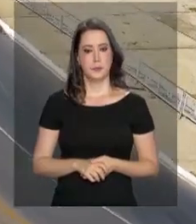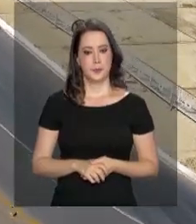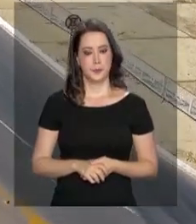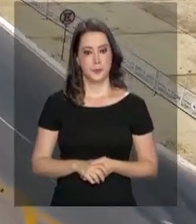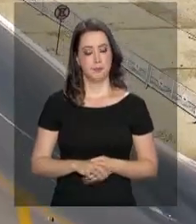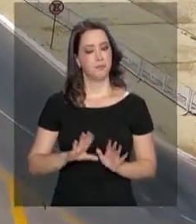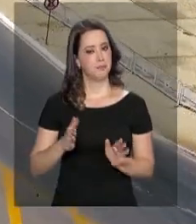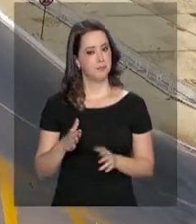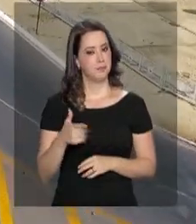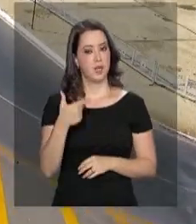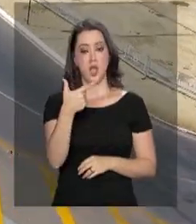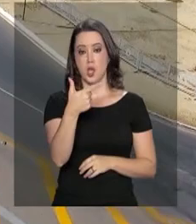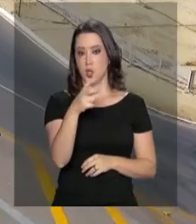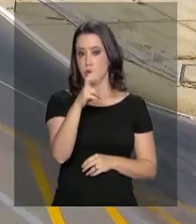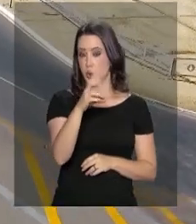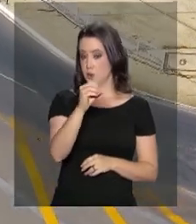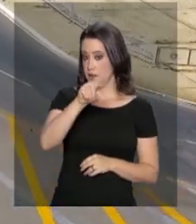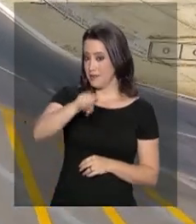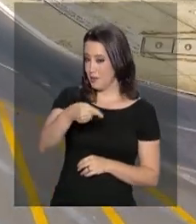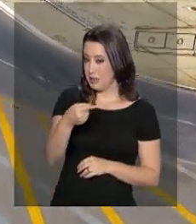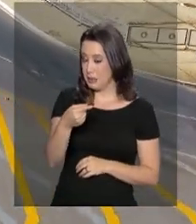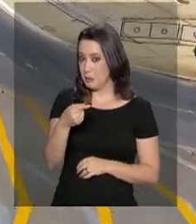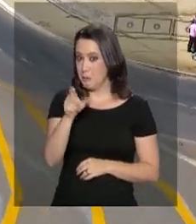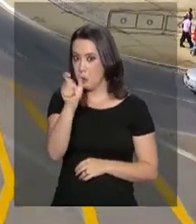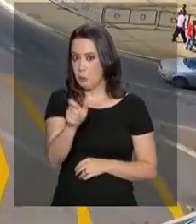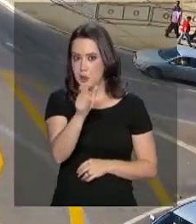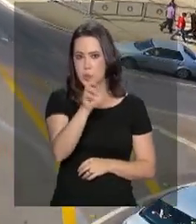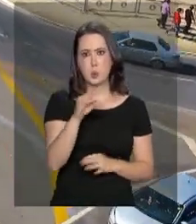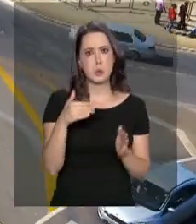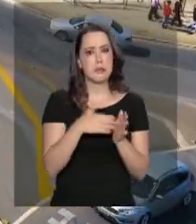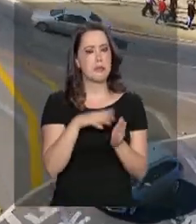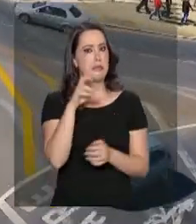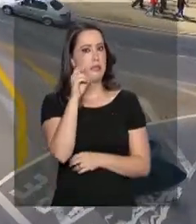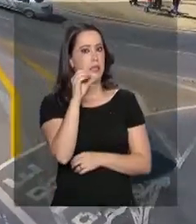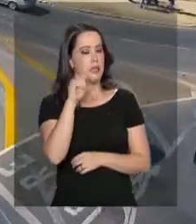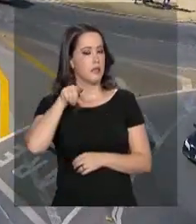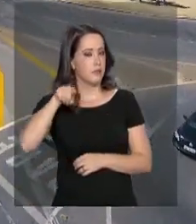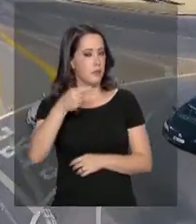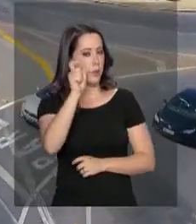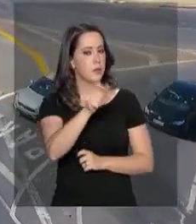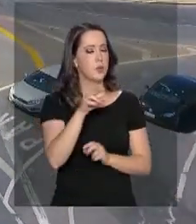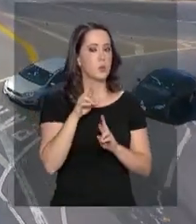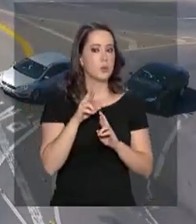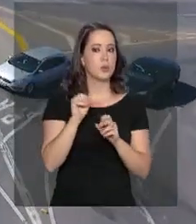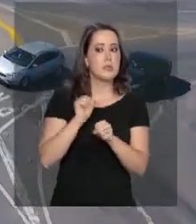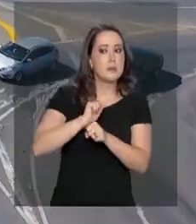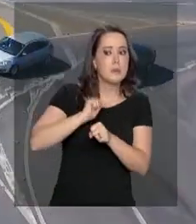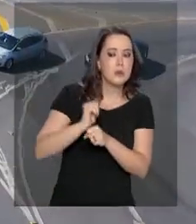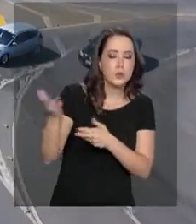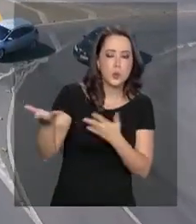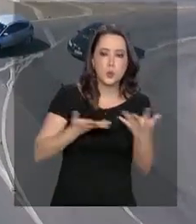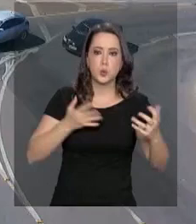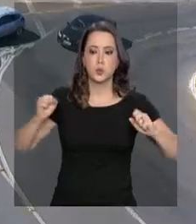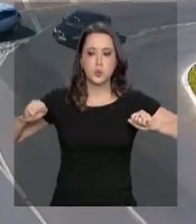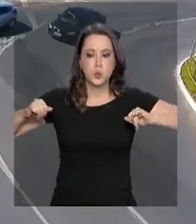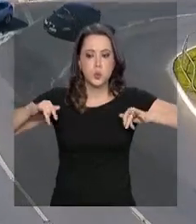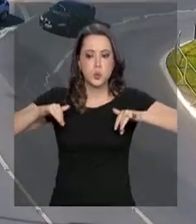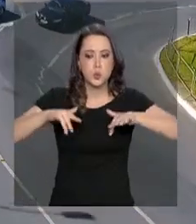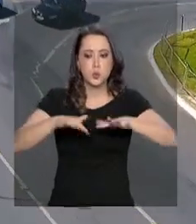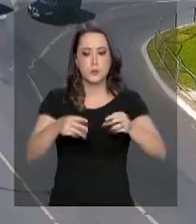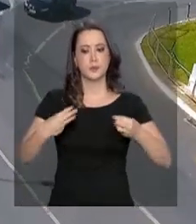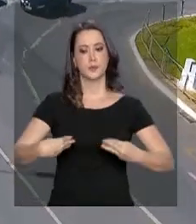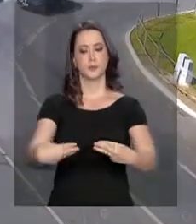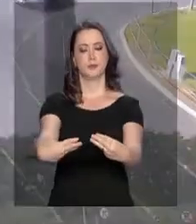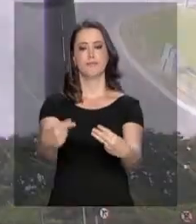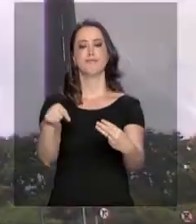Entre 250 mil e 500 mil pessoas são esperadas na Esplanada dos Ministérios para a posse do presidente eleito